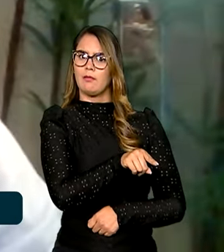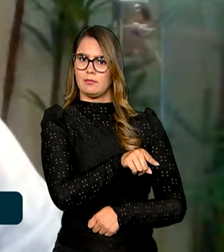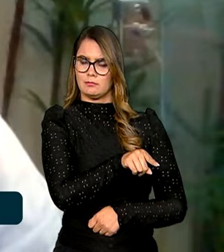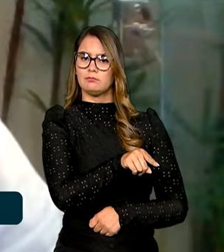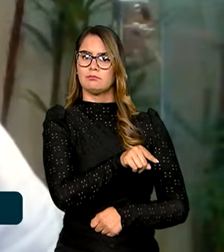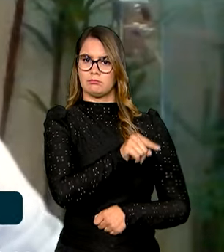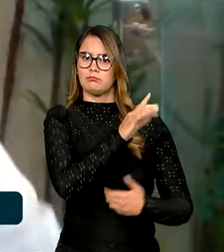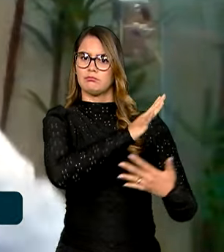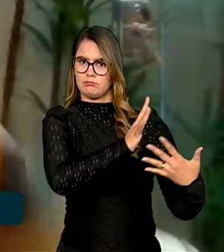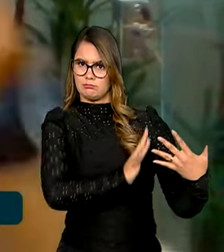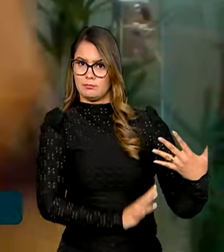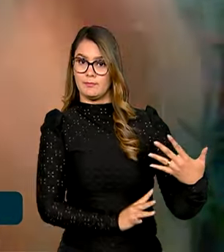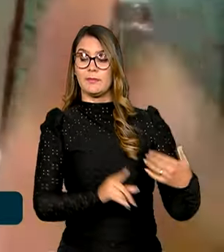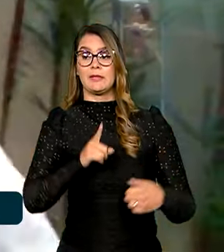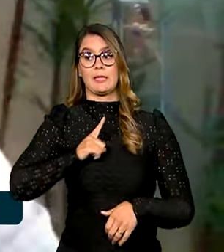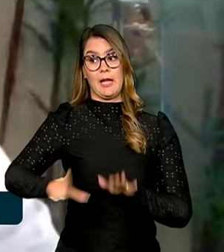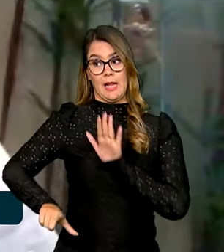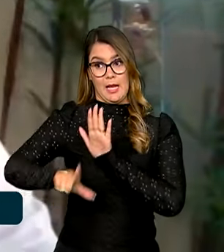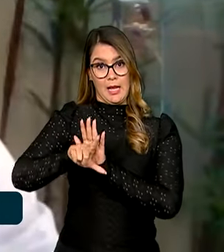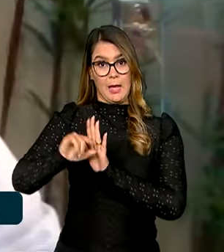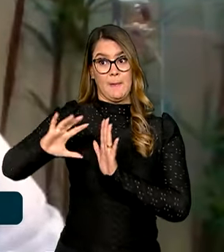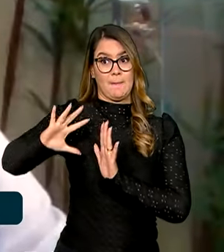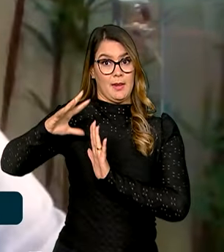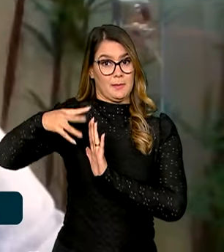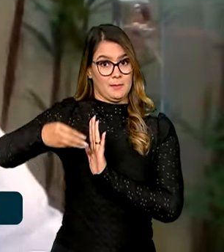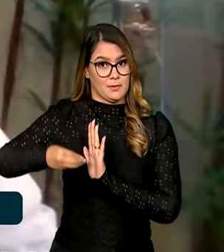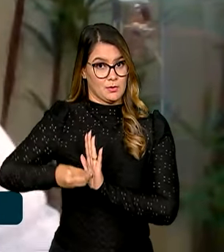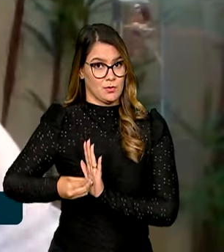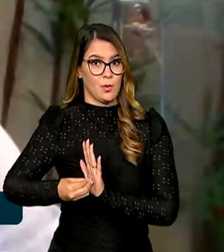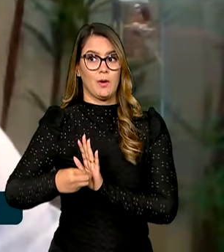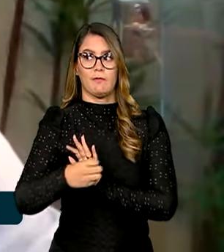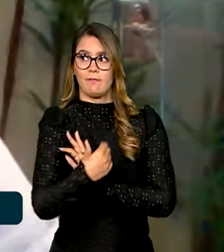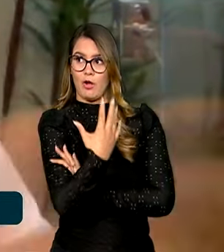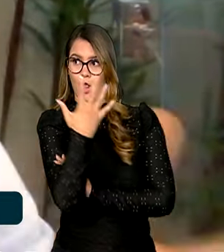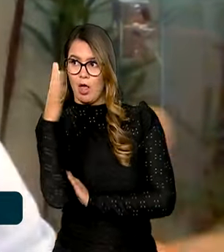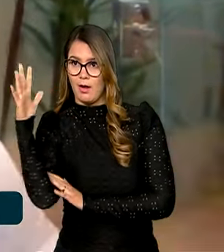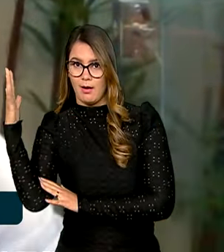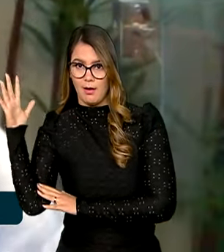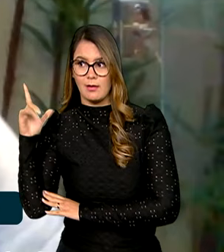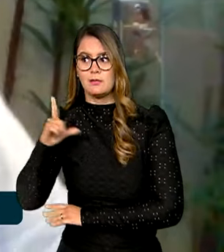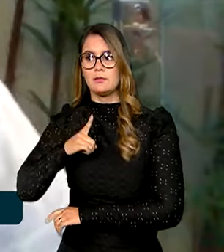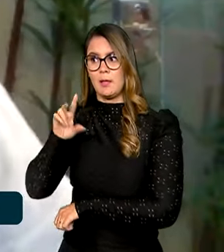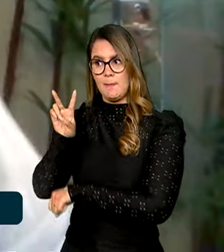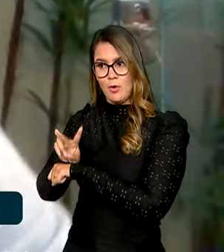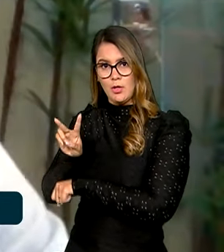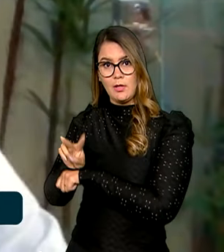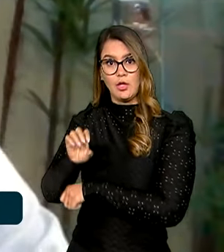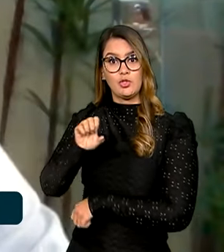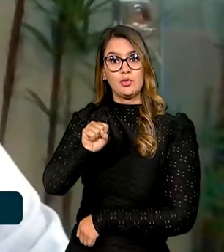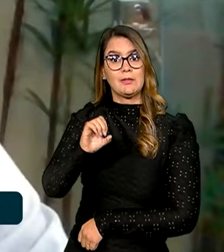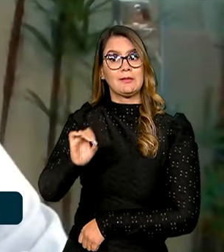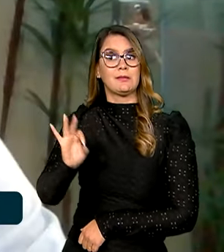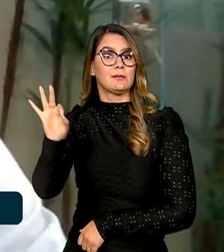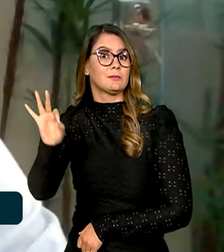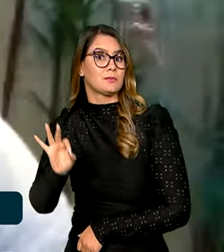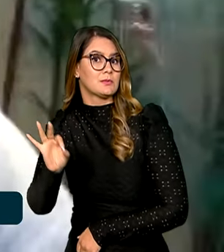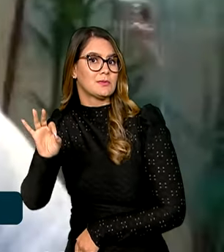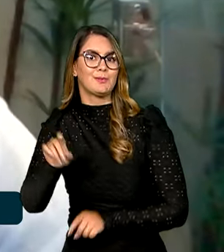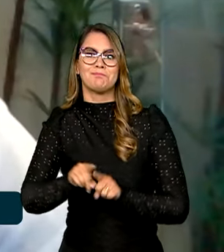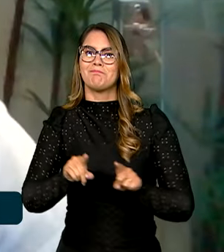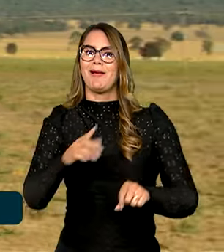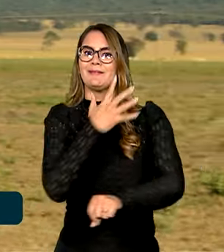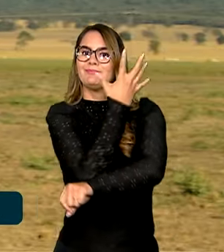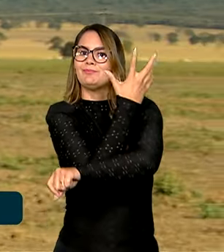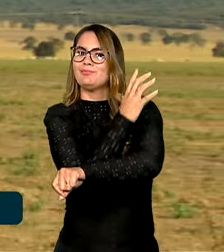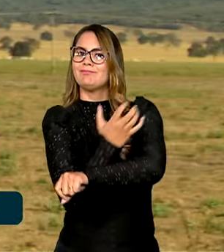floresta da Mata Atlântica. Nós temos uma lei para a Amazônia, a floresta da Amazônia, que protege 80% da vegetação, mas no